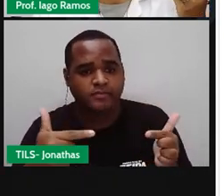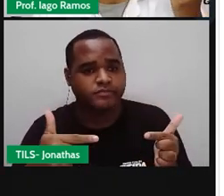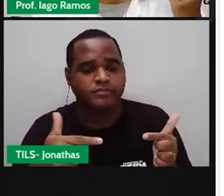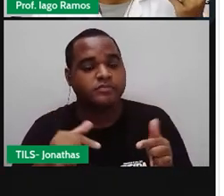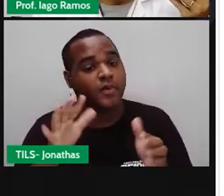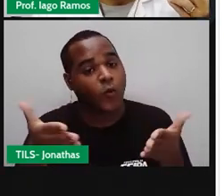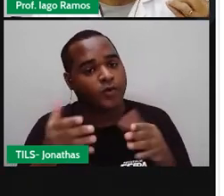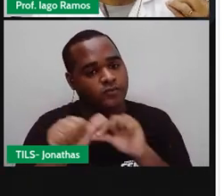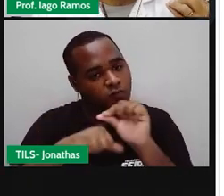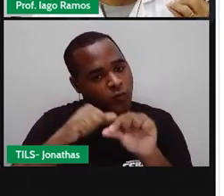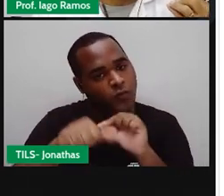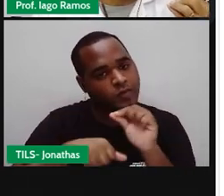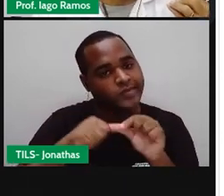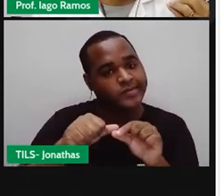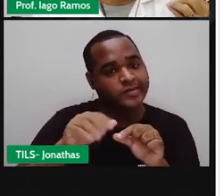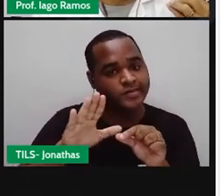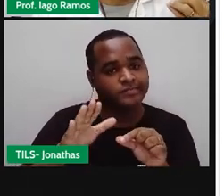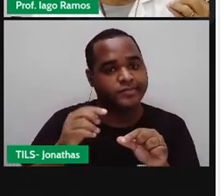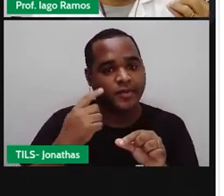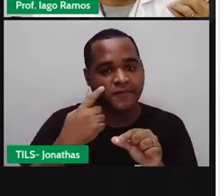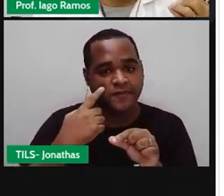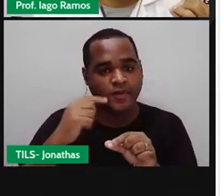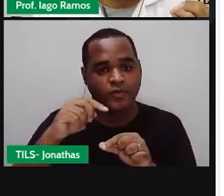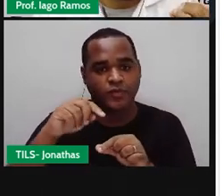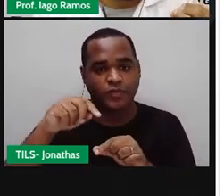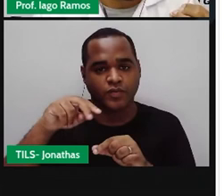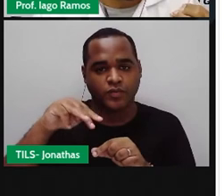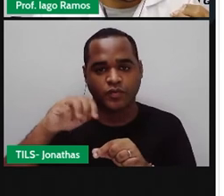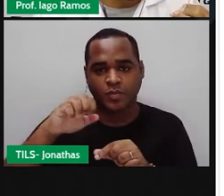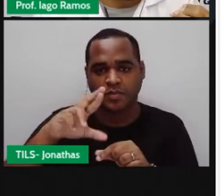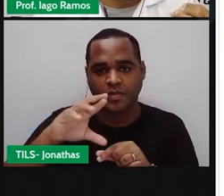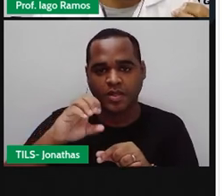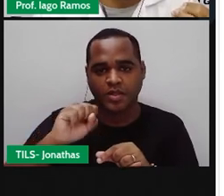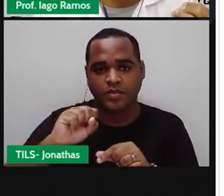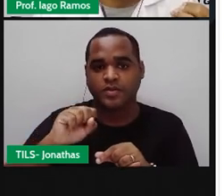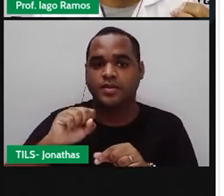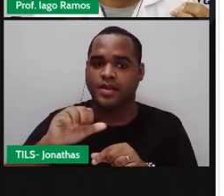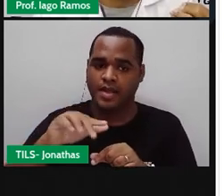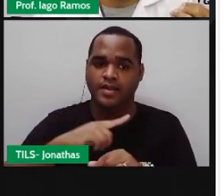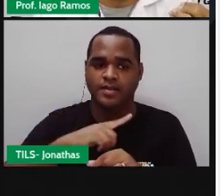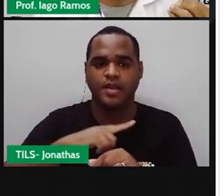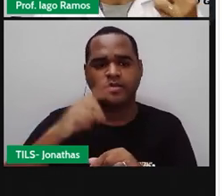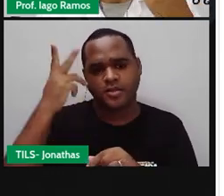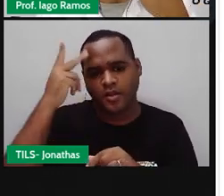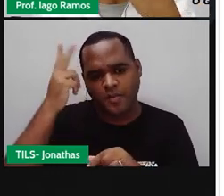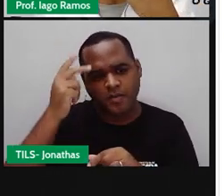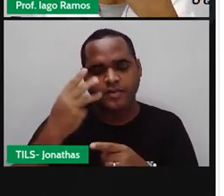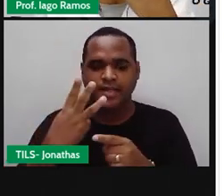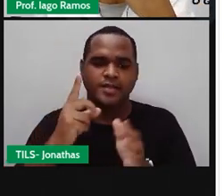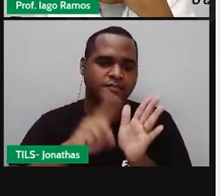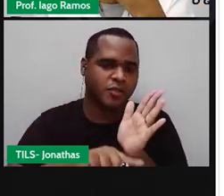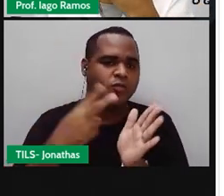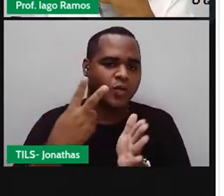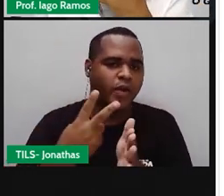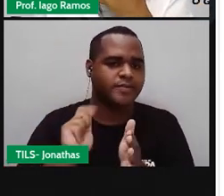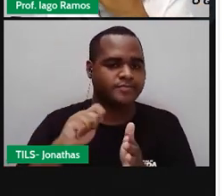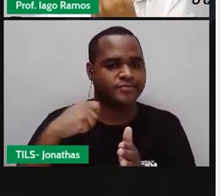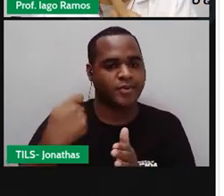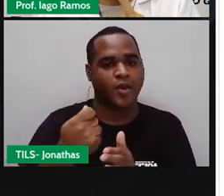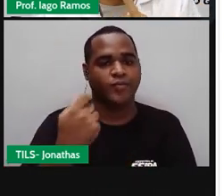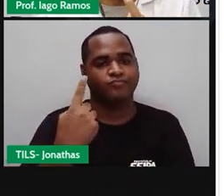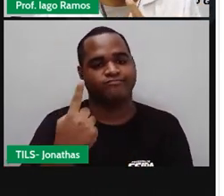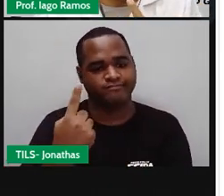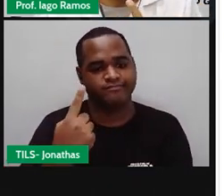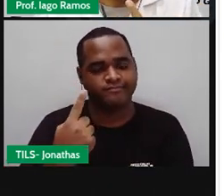exemplo, lá nos números naturais, a gente consegue fazer três menos dois. Três menos dois,